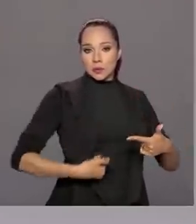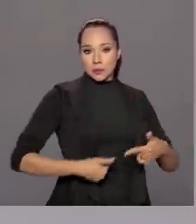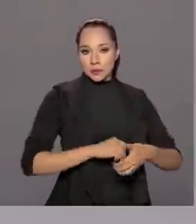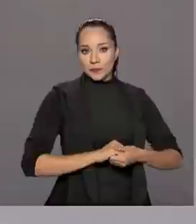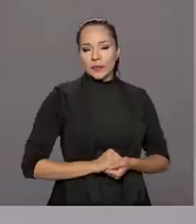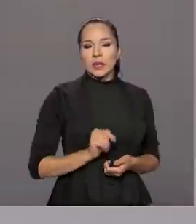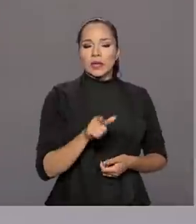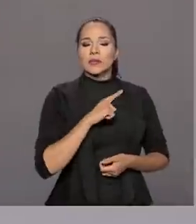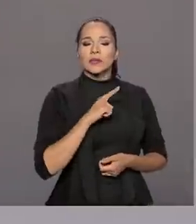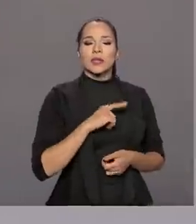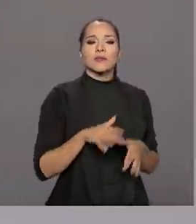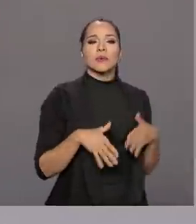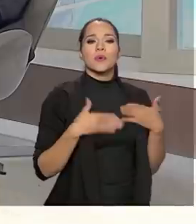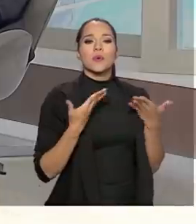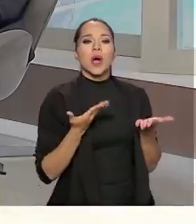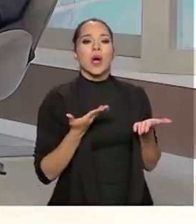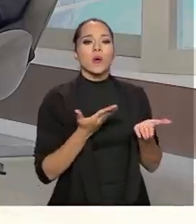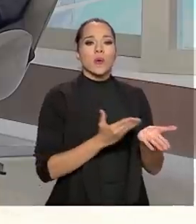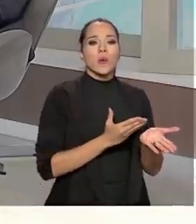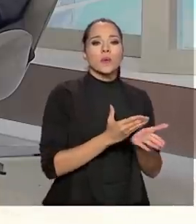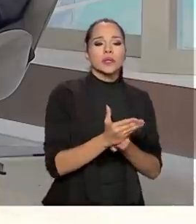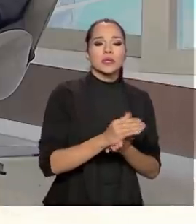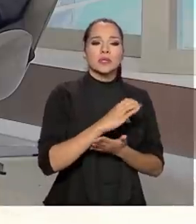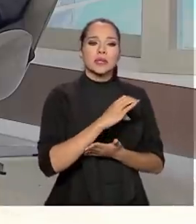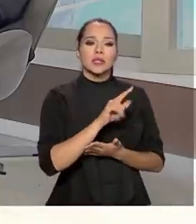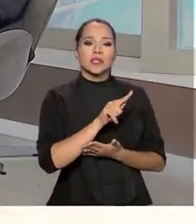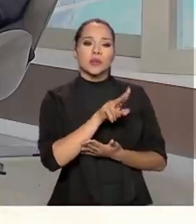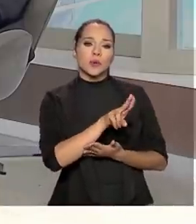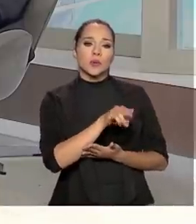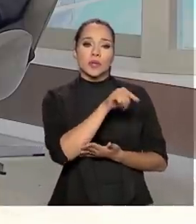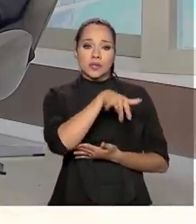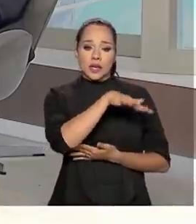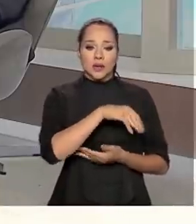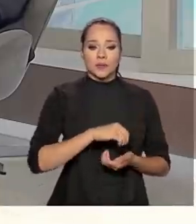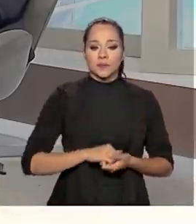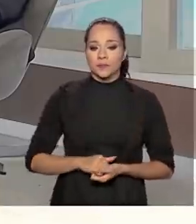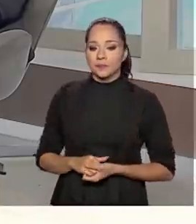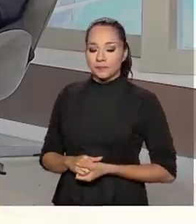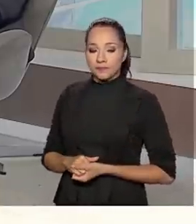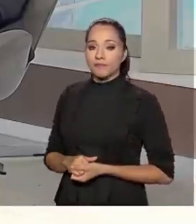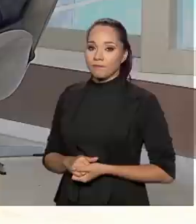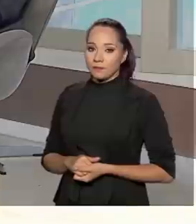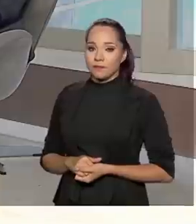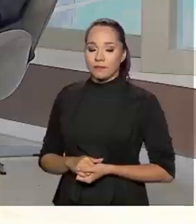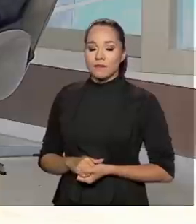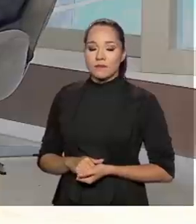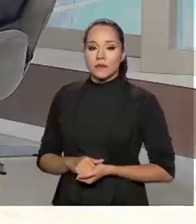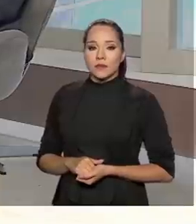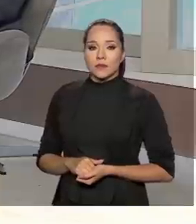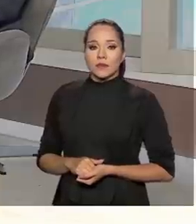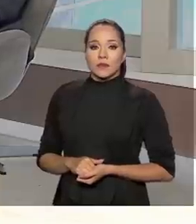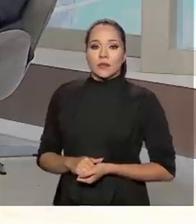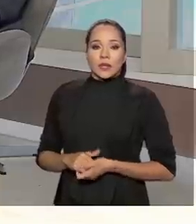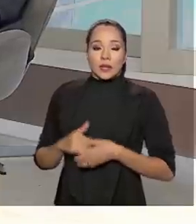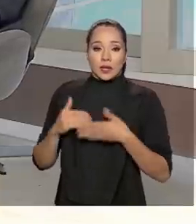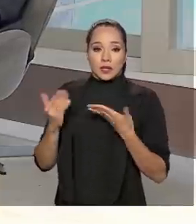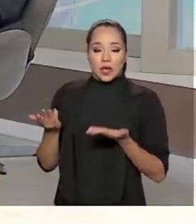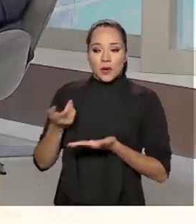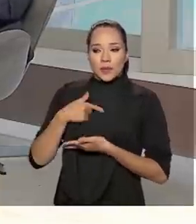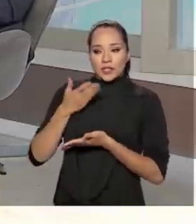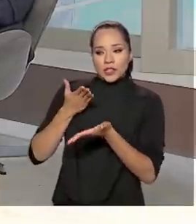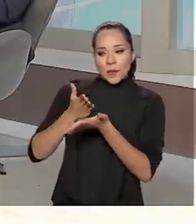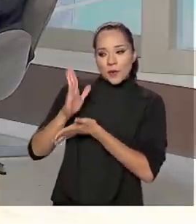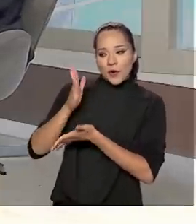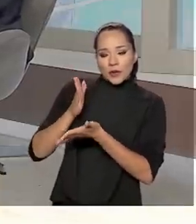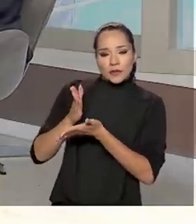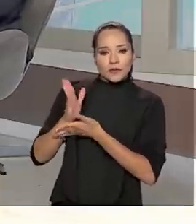levou a quais iniciativas da CGU nesse aspecto? Olha, a gente sanciona, a